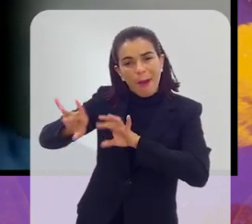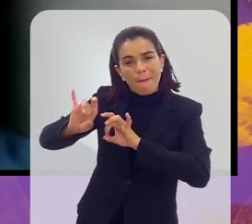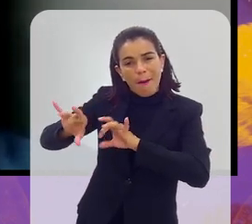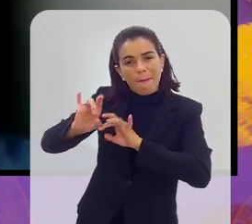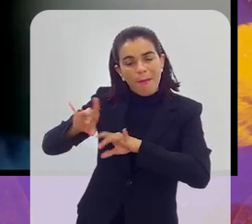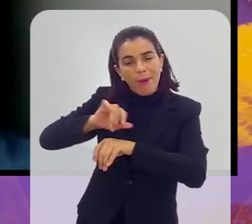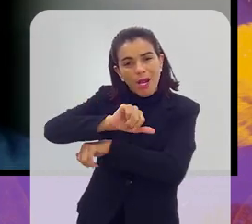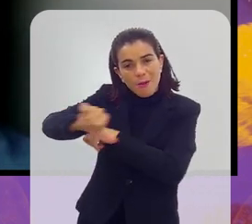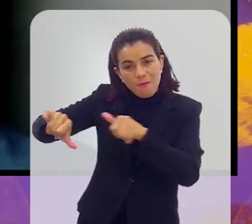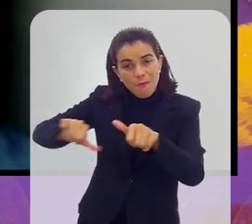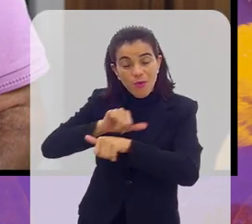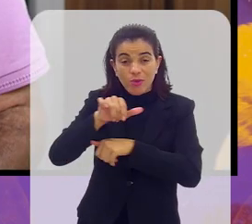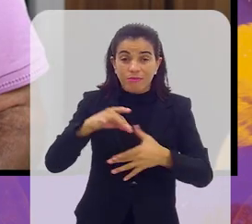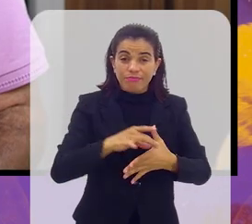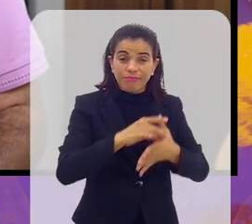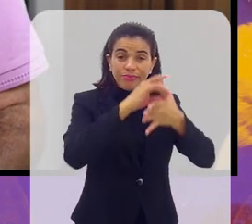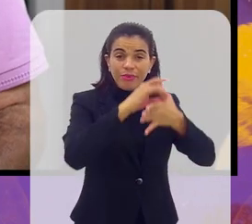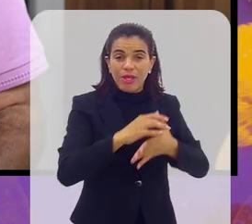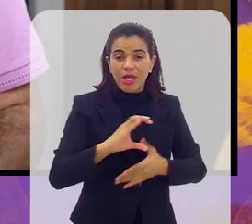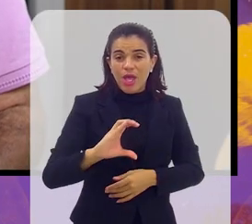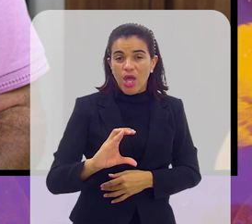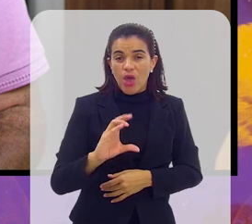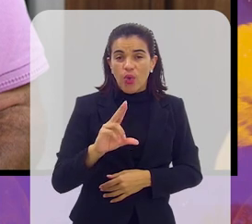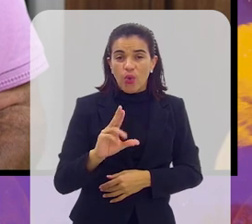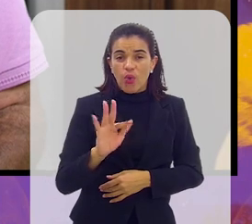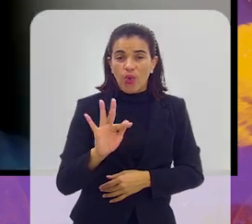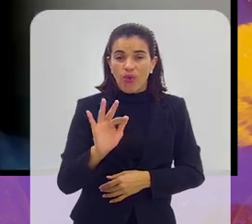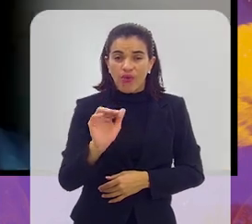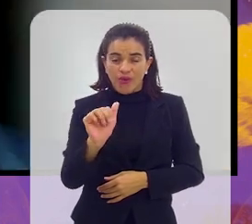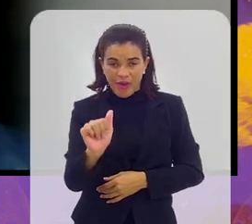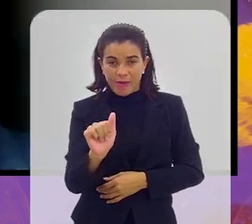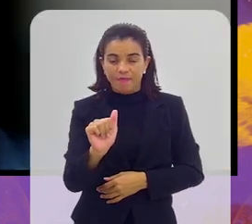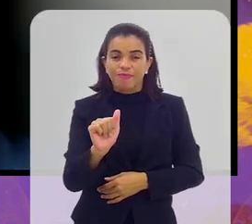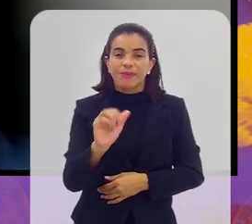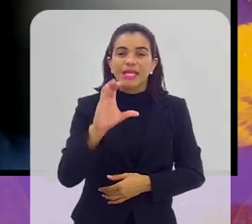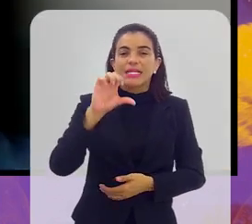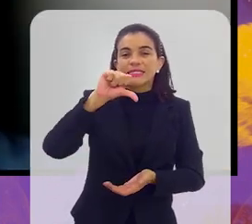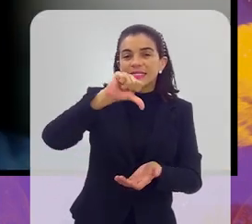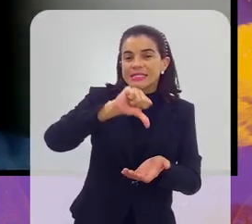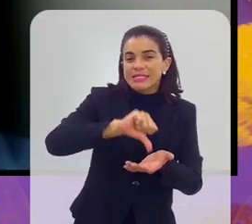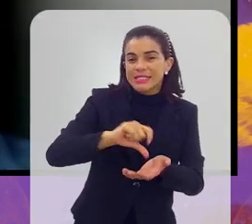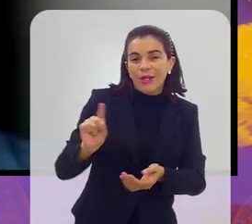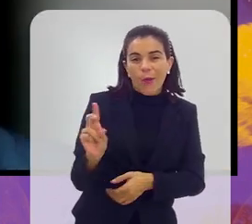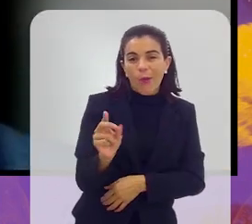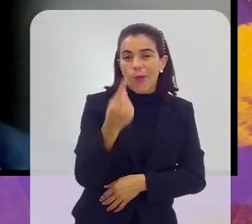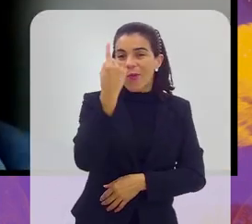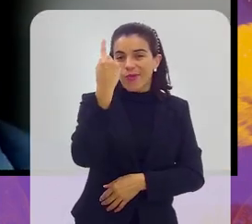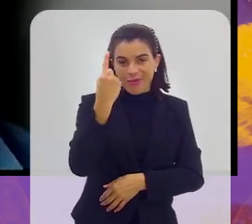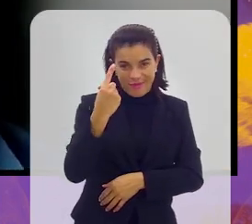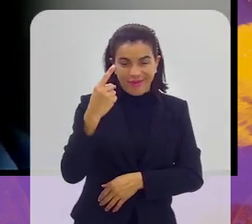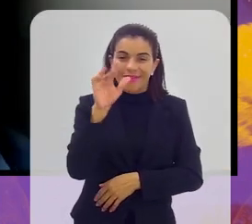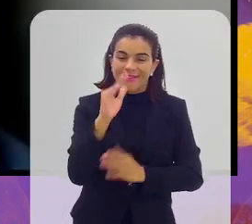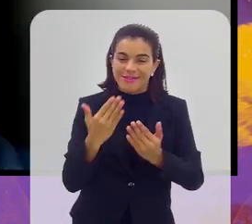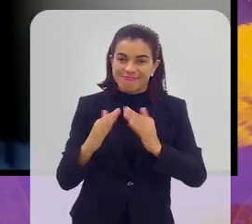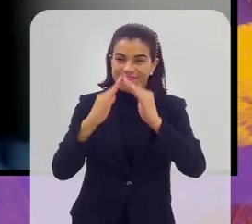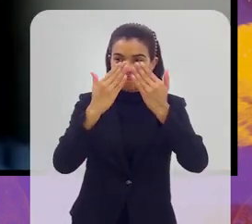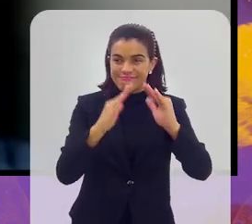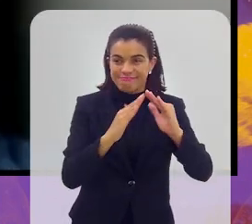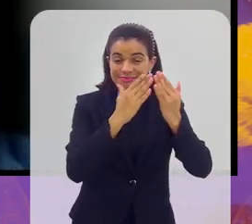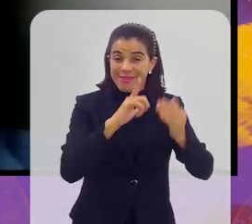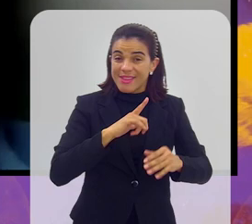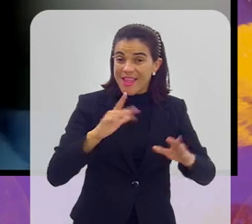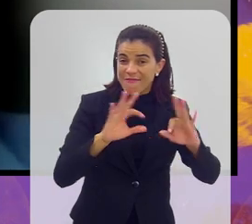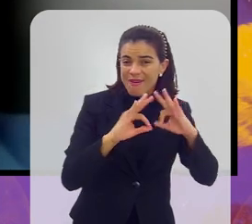lideranças da PUFA, da Central Única das Favelas, o significa que eles ganham uma capacidade de mobilização, já que eles têm essas famílias desses